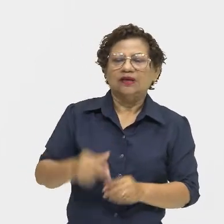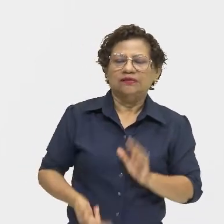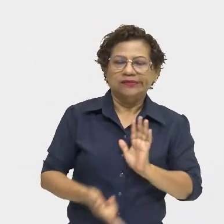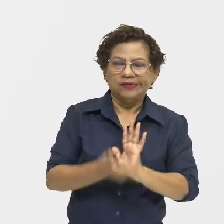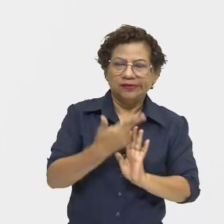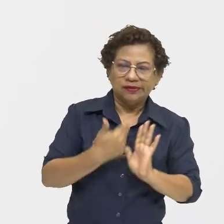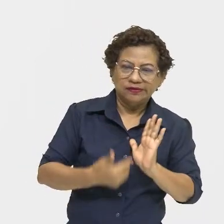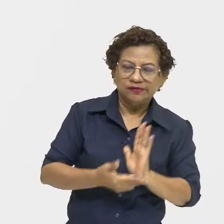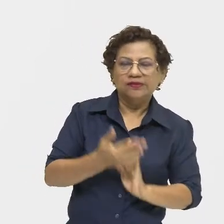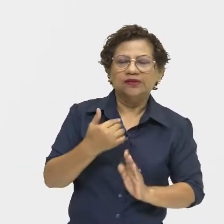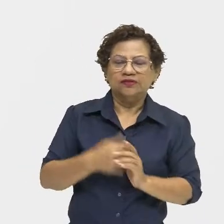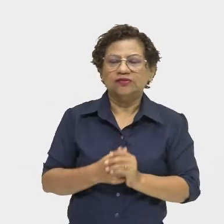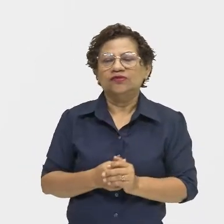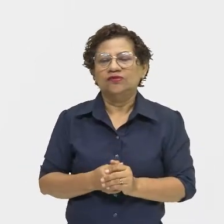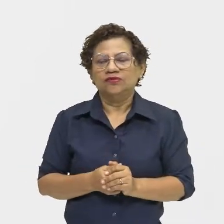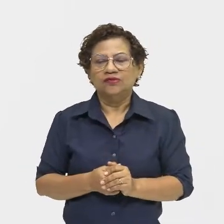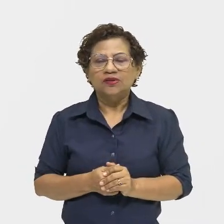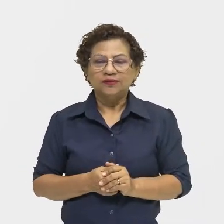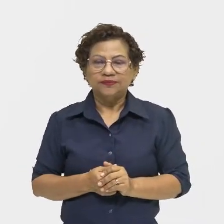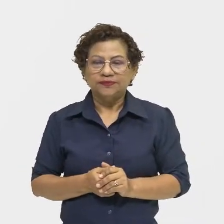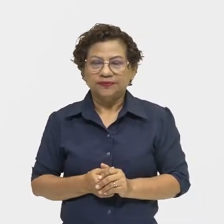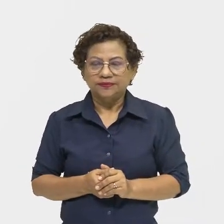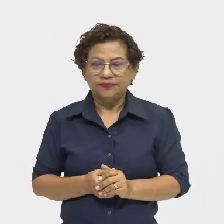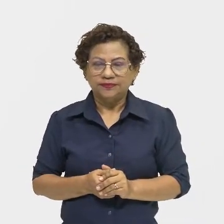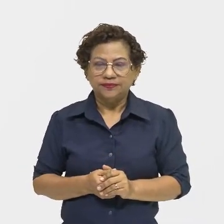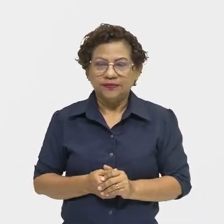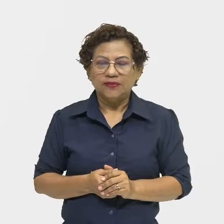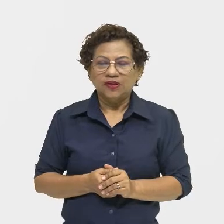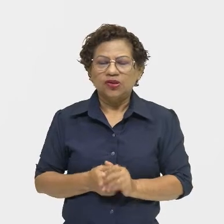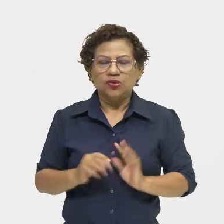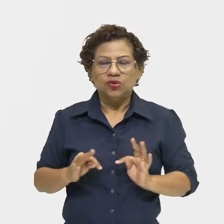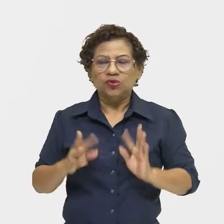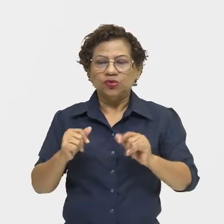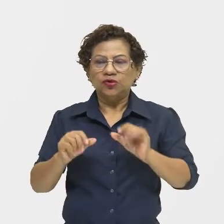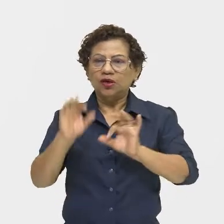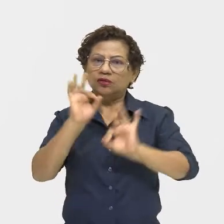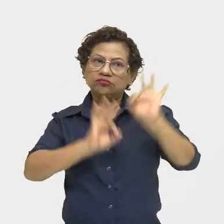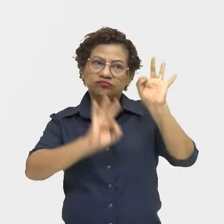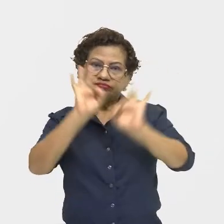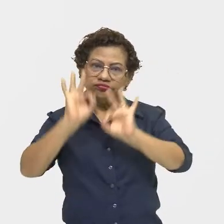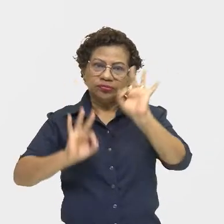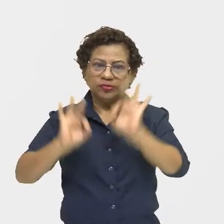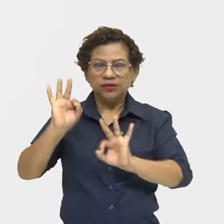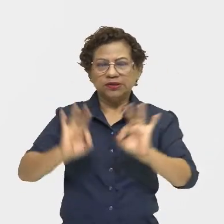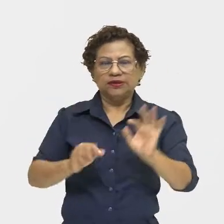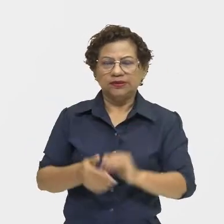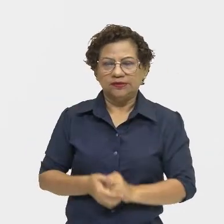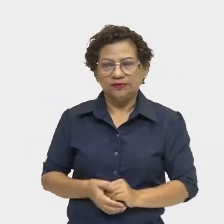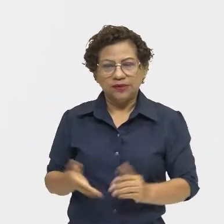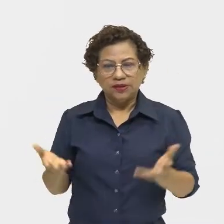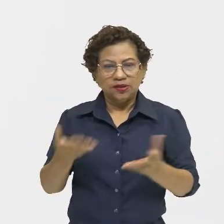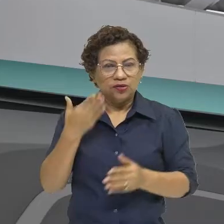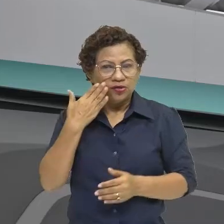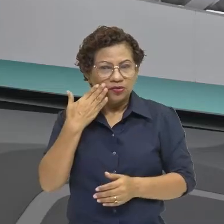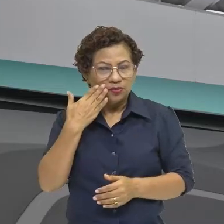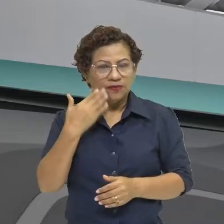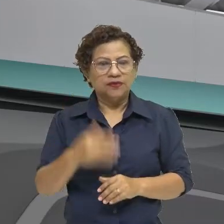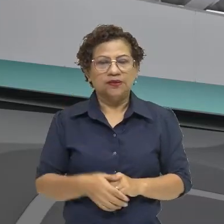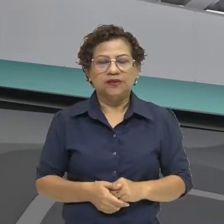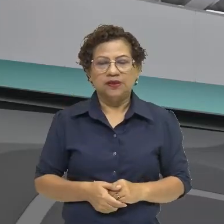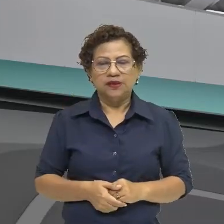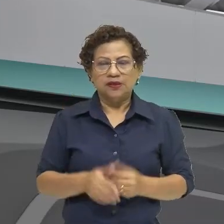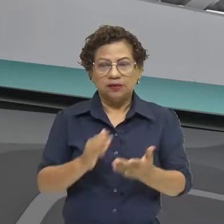pinturas e fragmentos de joalharia em ornamentação. Aí eu trago para vocês aqui algumas